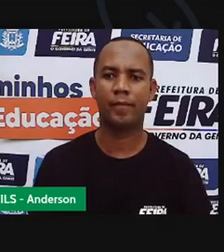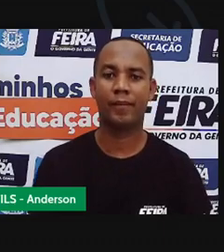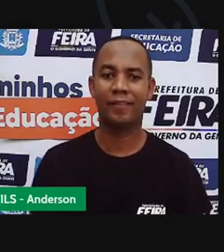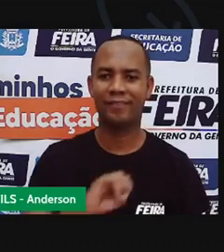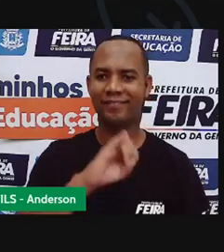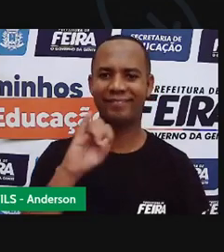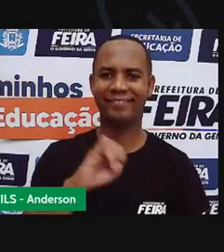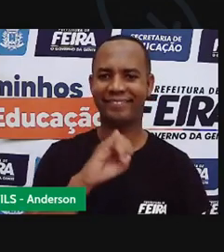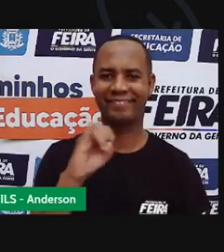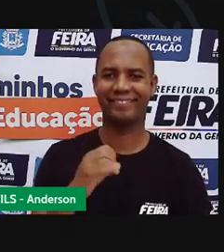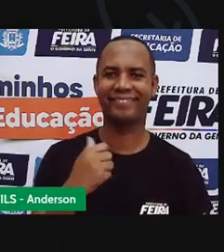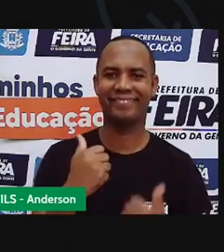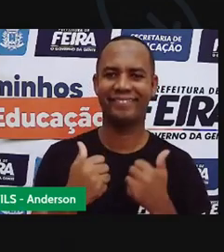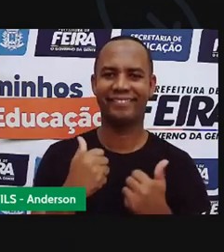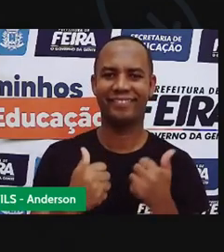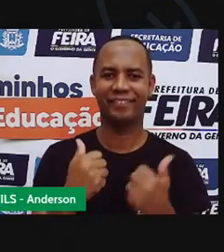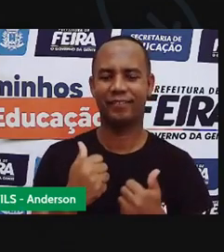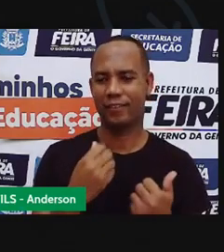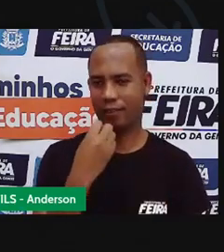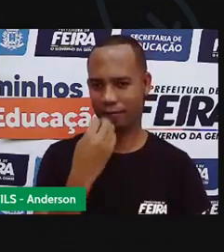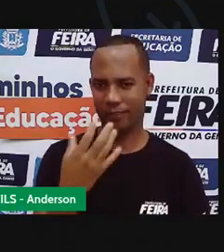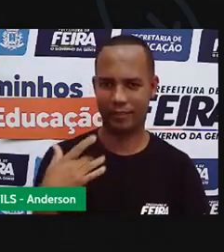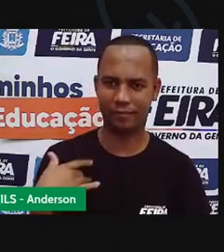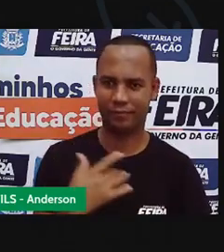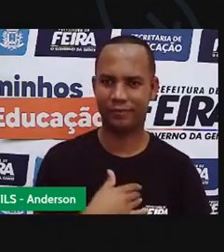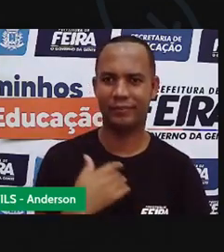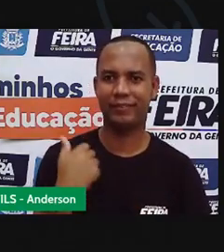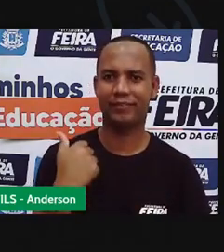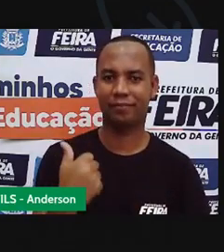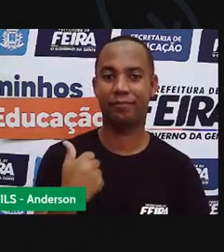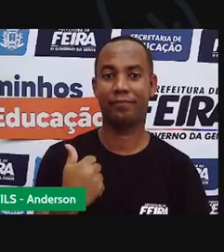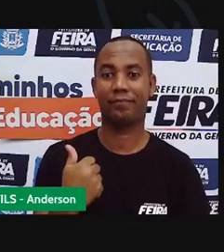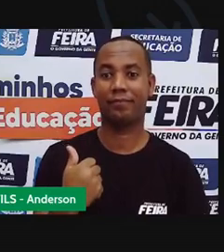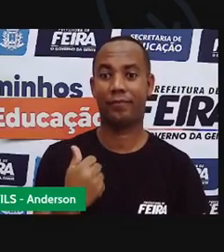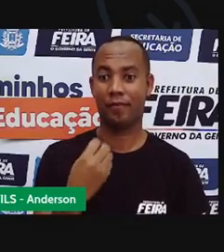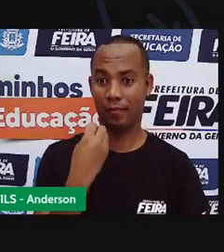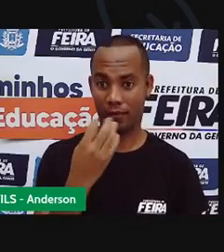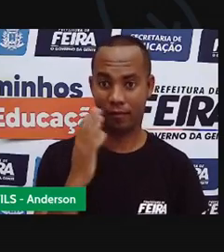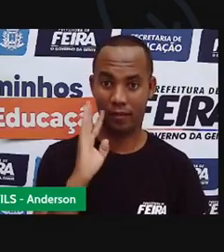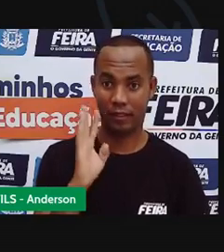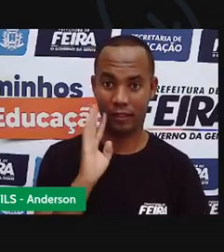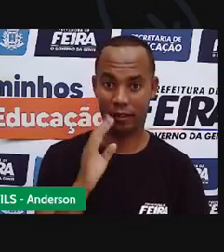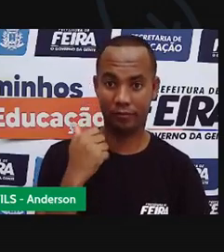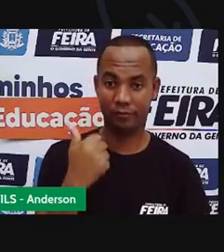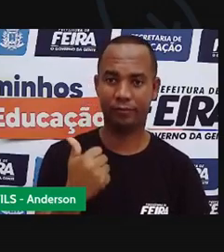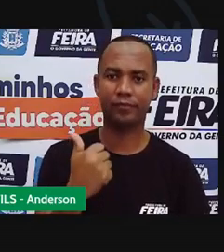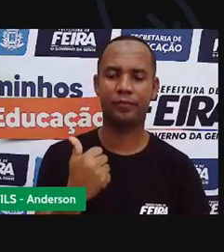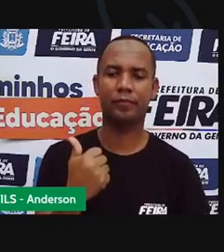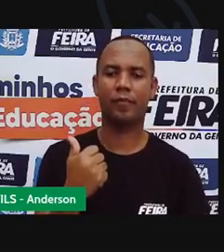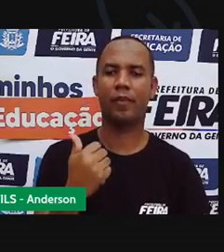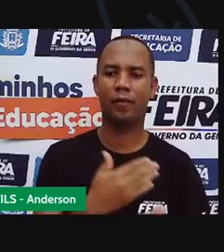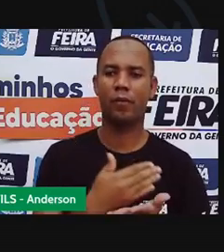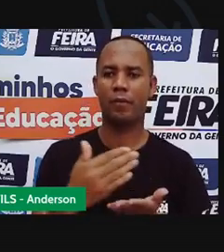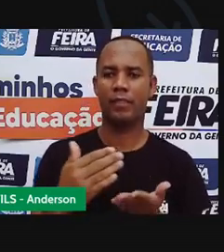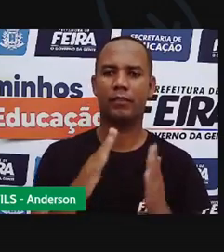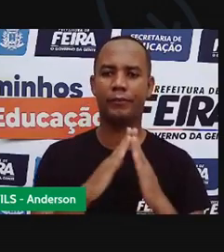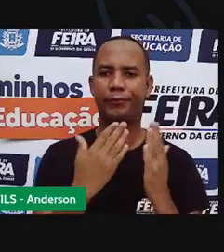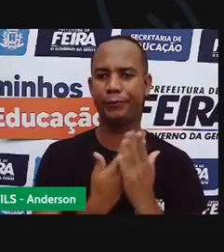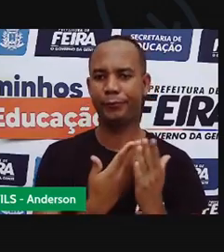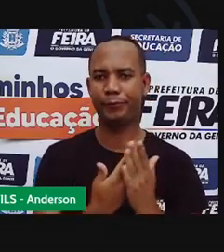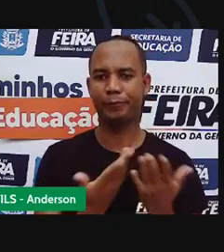Olá, turma! Tudo bem com vocês? E aí, como é que vocês estão? Tudo bem? Então, vamos lá para a nossa aula.